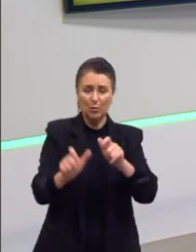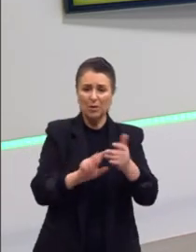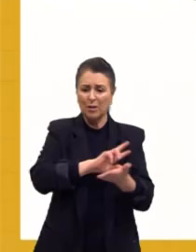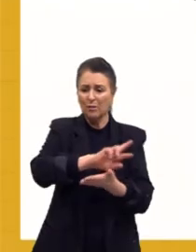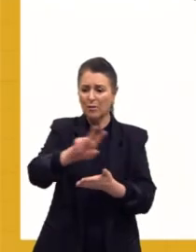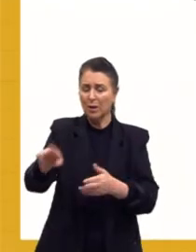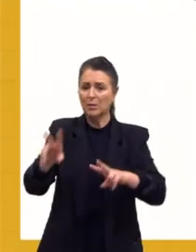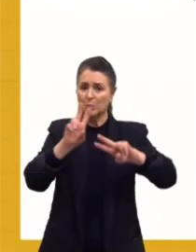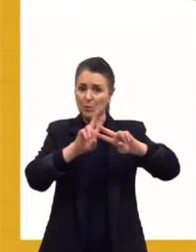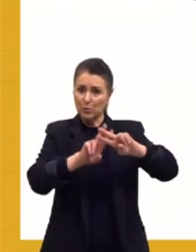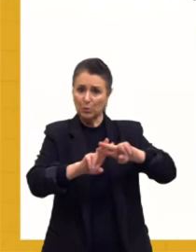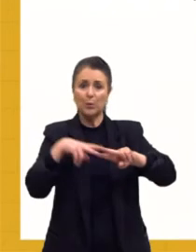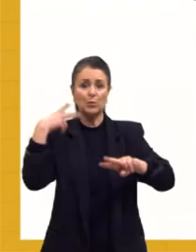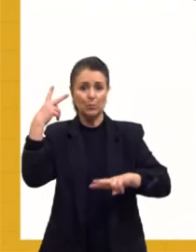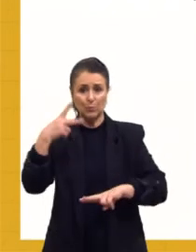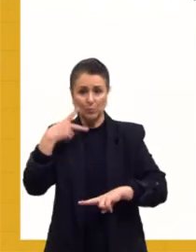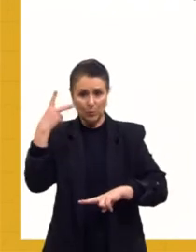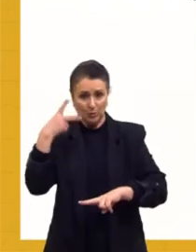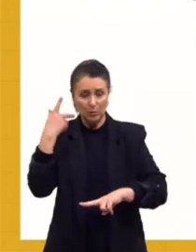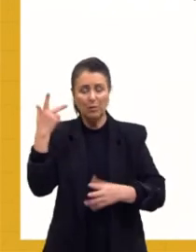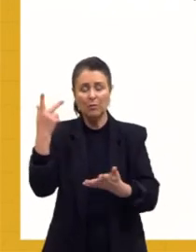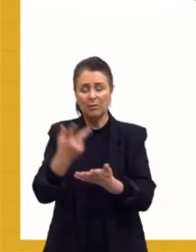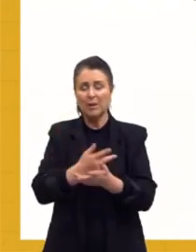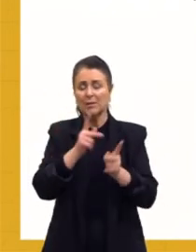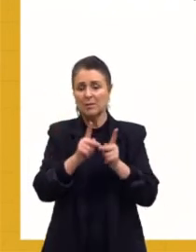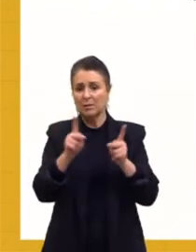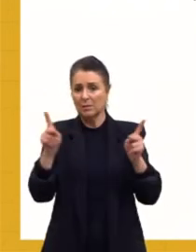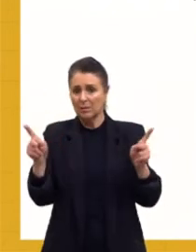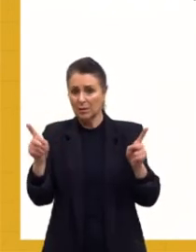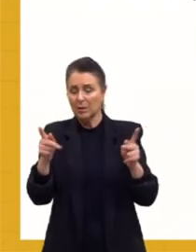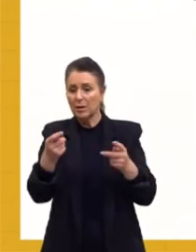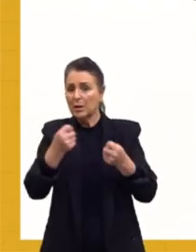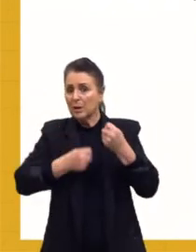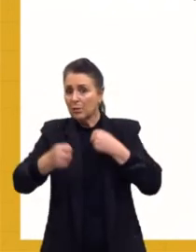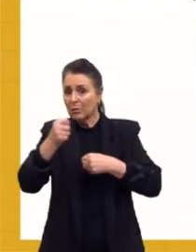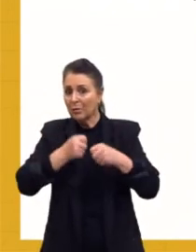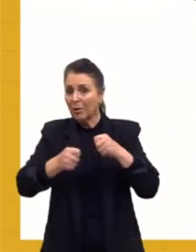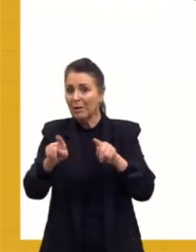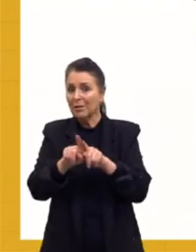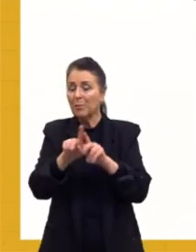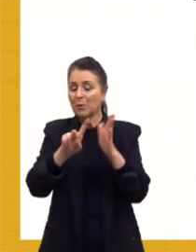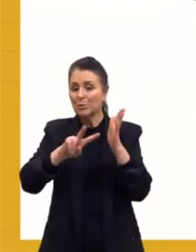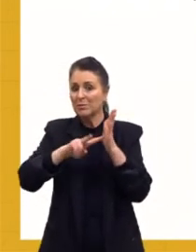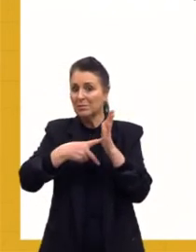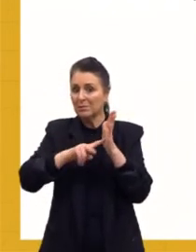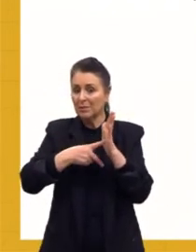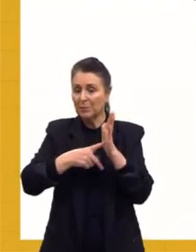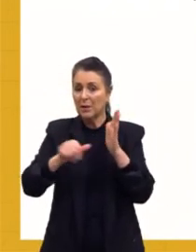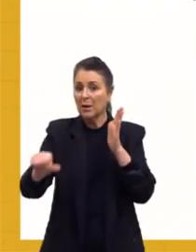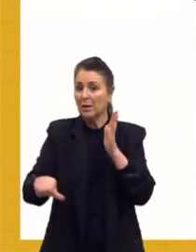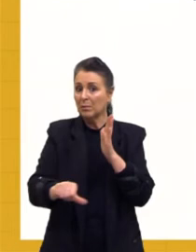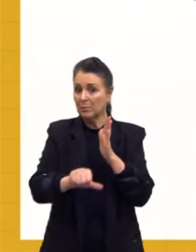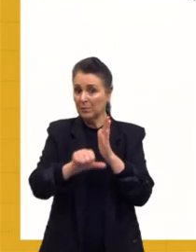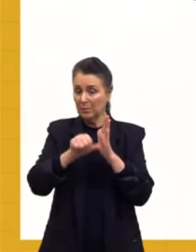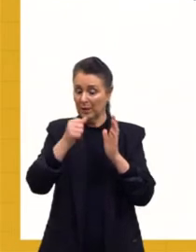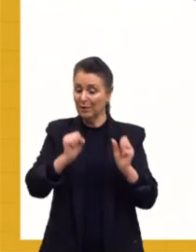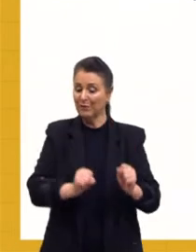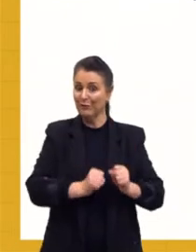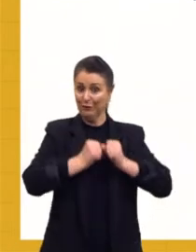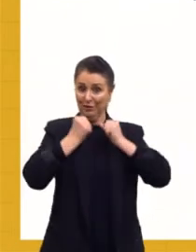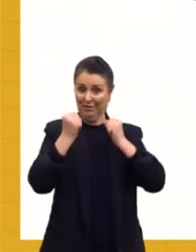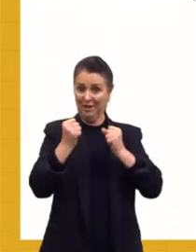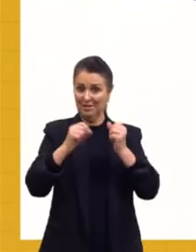prisões políticas acontecem nessa época, e ele começa a controlar os sindicatos. Num primeiro momento, Getúlio fortalece os